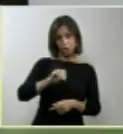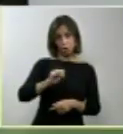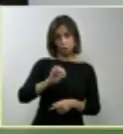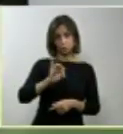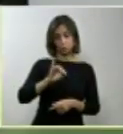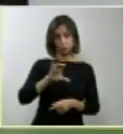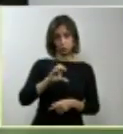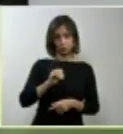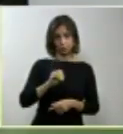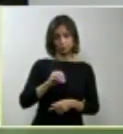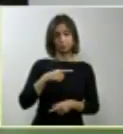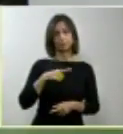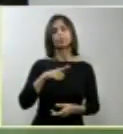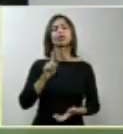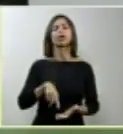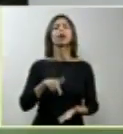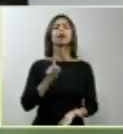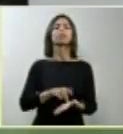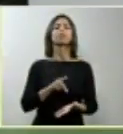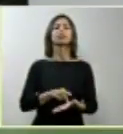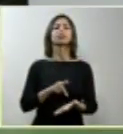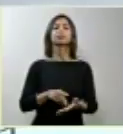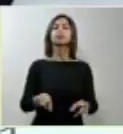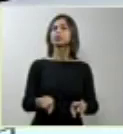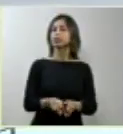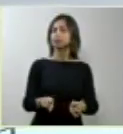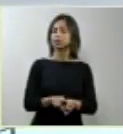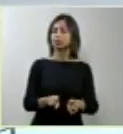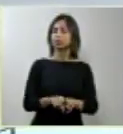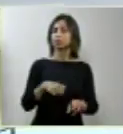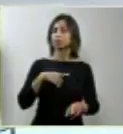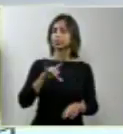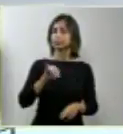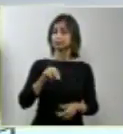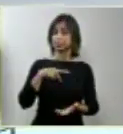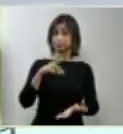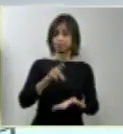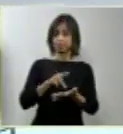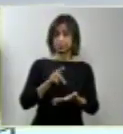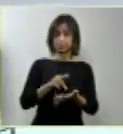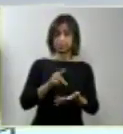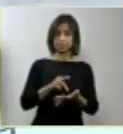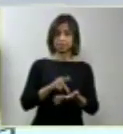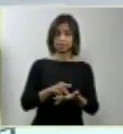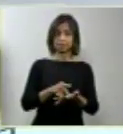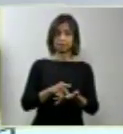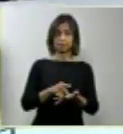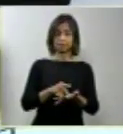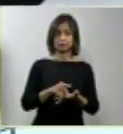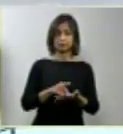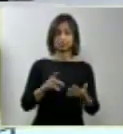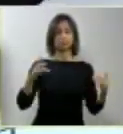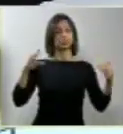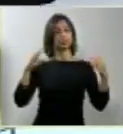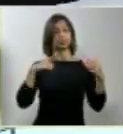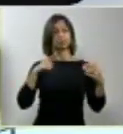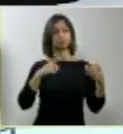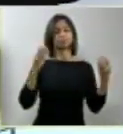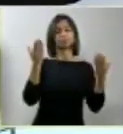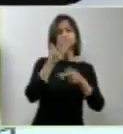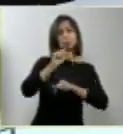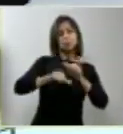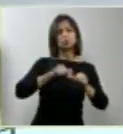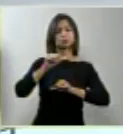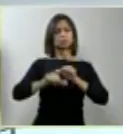É verdade também que a medicina é uma ciência das verdades transitórias. Mas elas não são tão transitórias